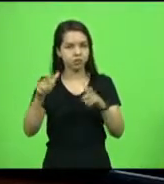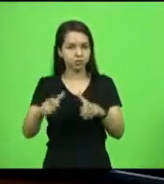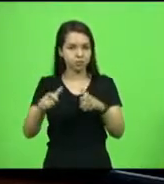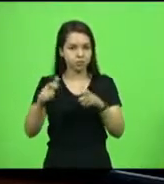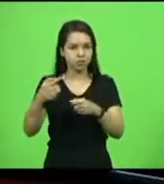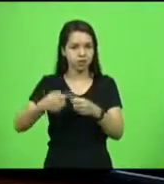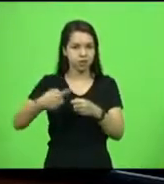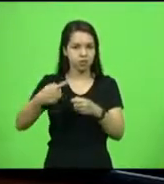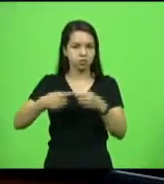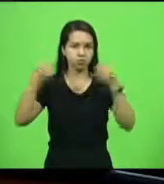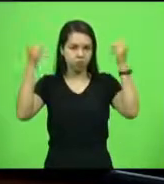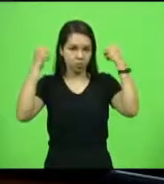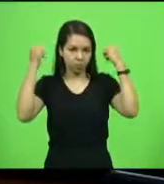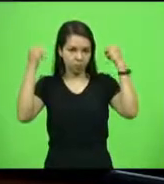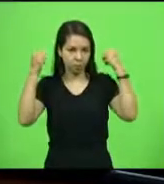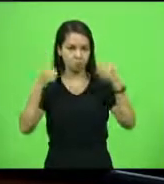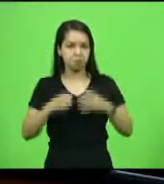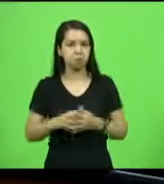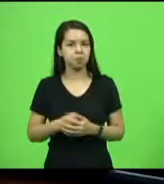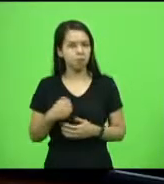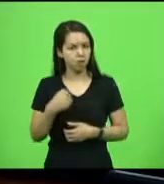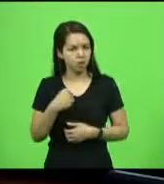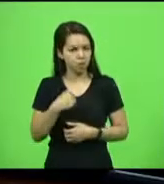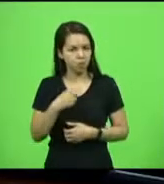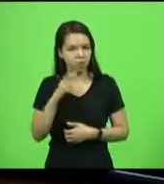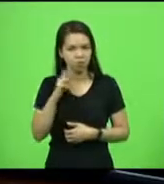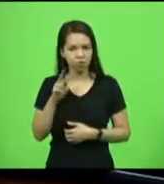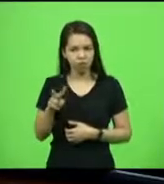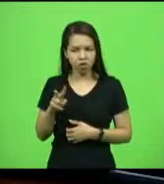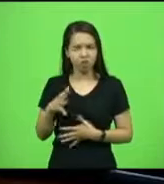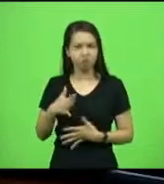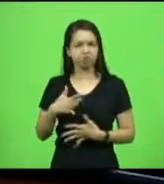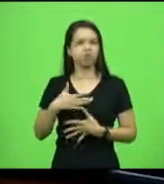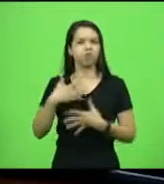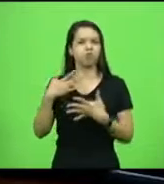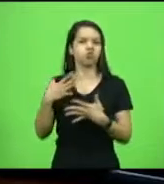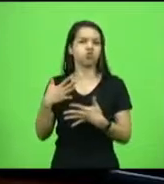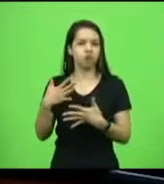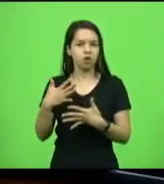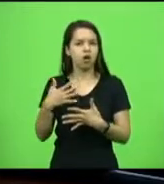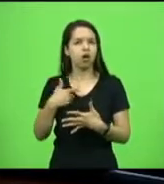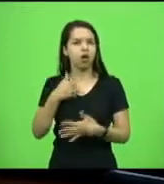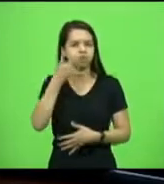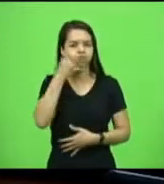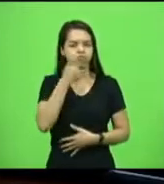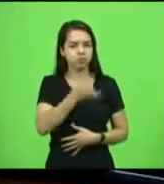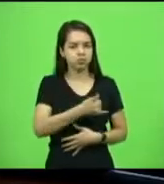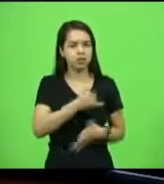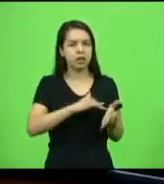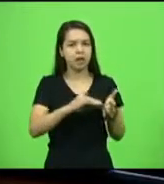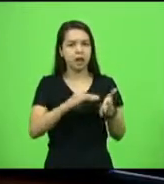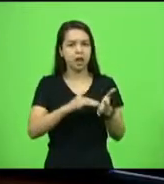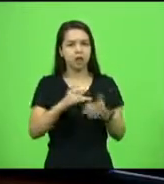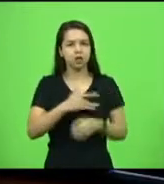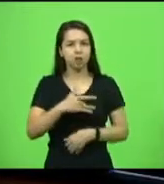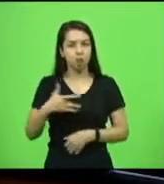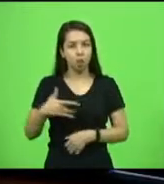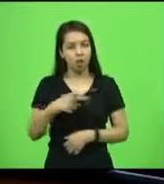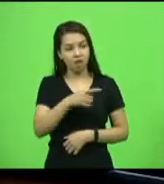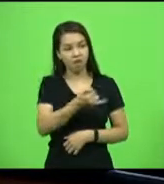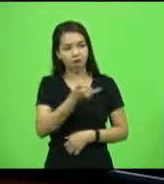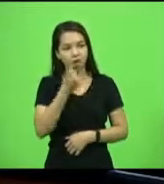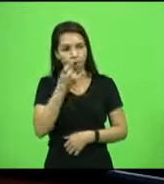entrei em contato imediatamente com o secretário de Estado da Saúde e ele me disse que tomaria providências. No entanto,